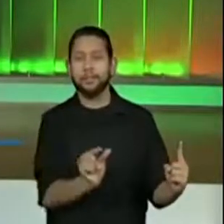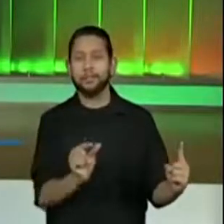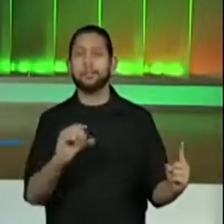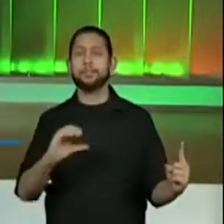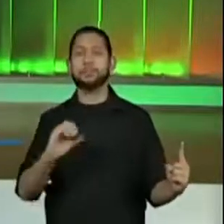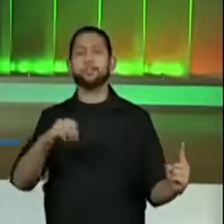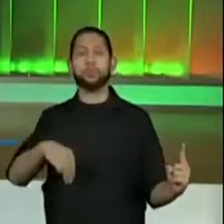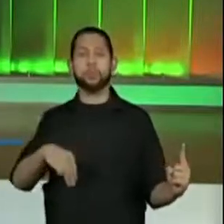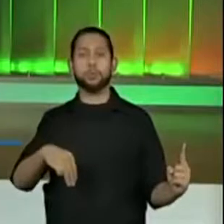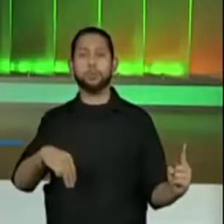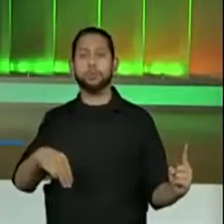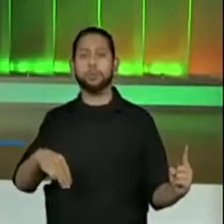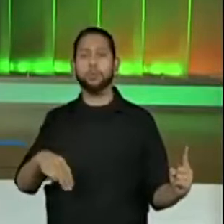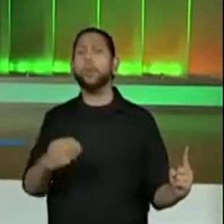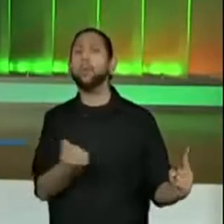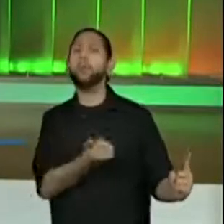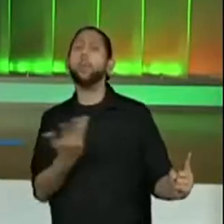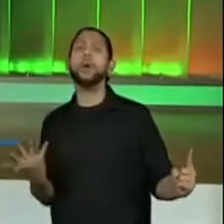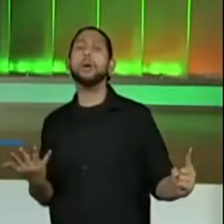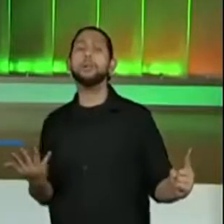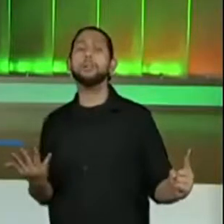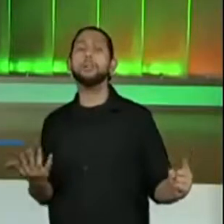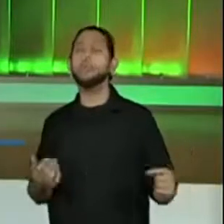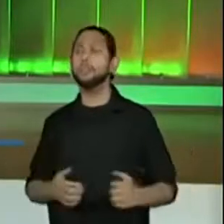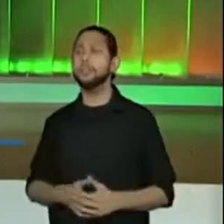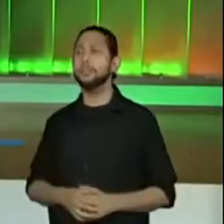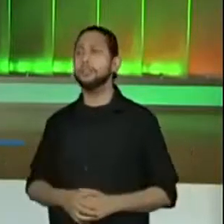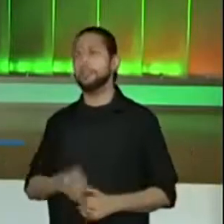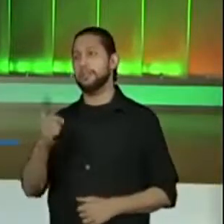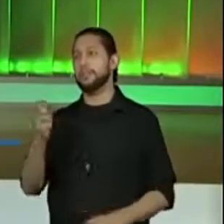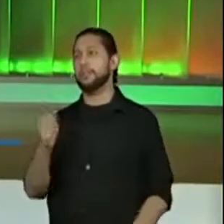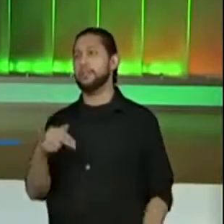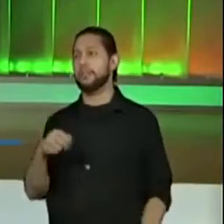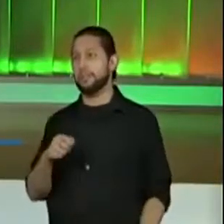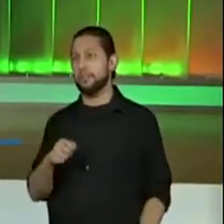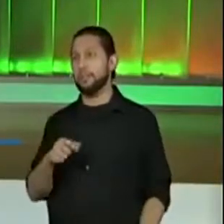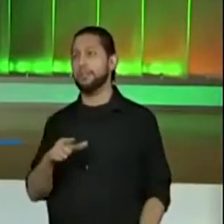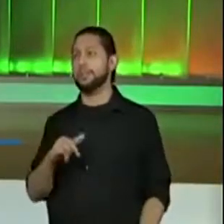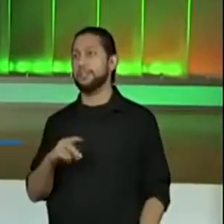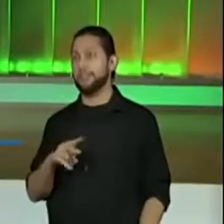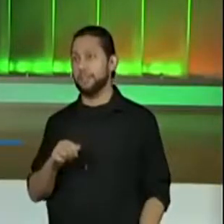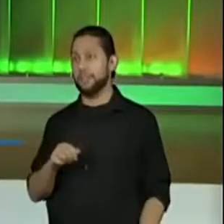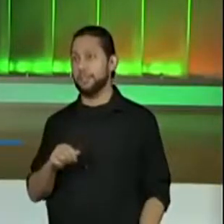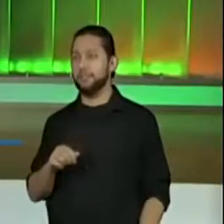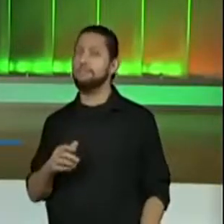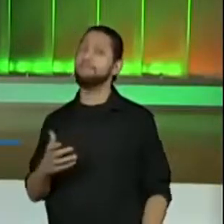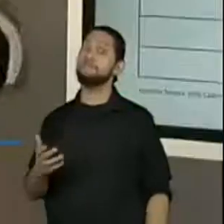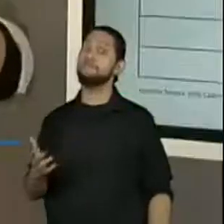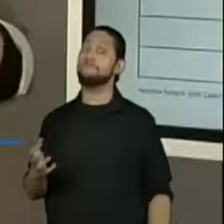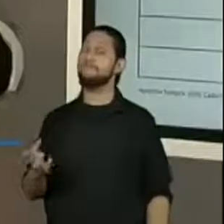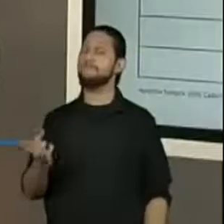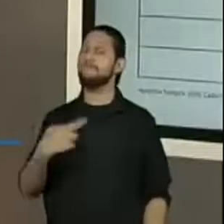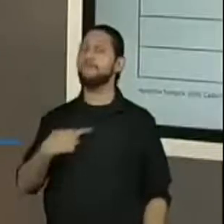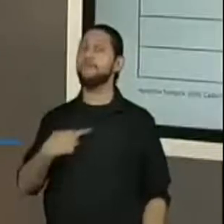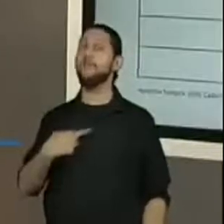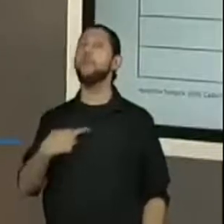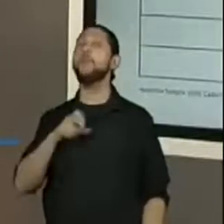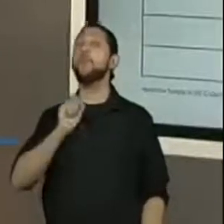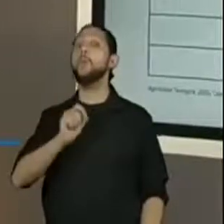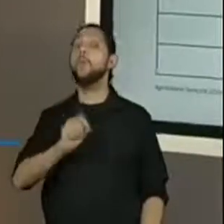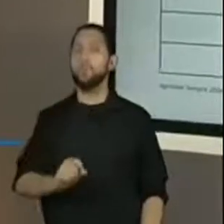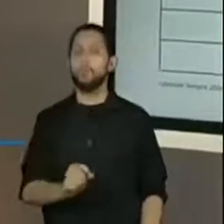Alunos. Temos alunos? A professora Bruna diz que a Ana Lívia diz que é 100 centímetros. Ah, tá. Vamos lá.